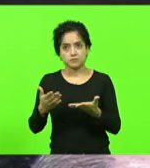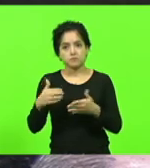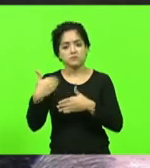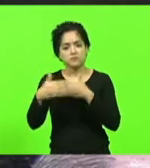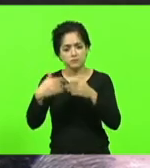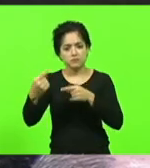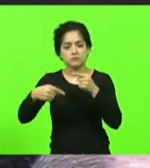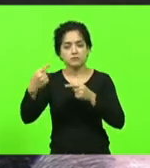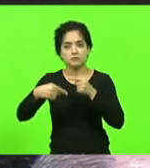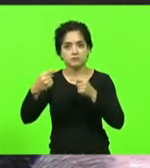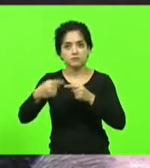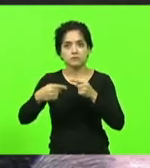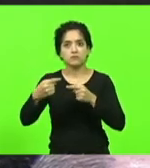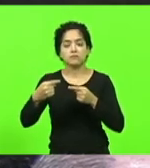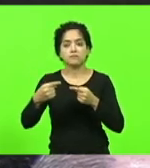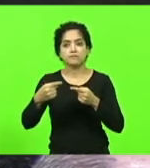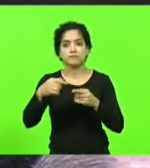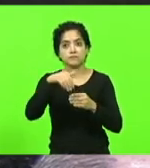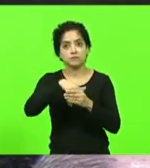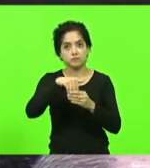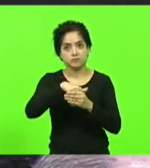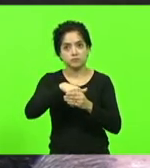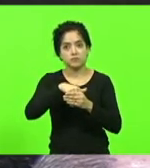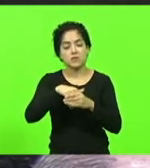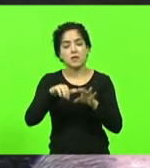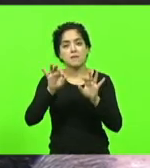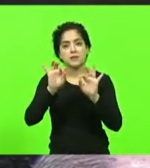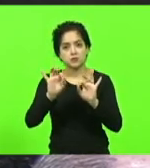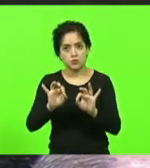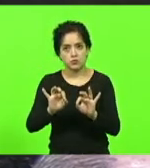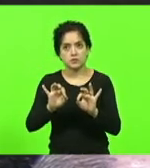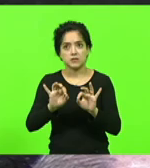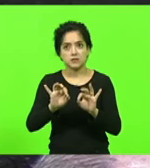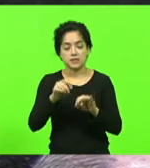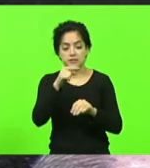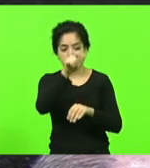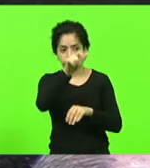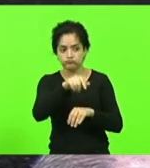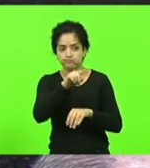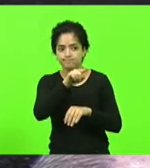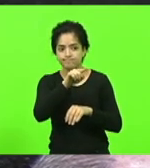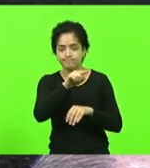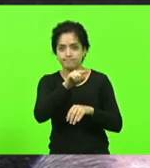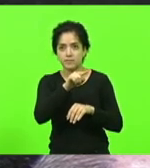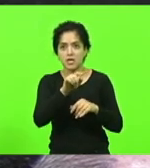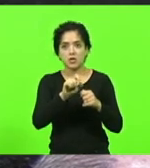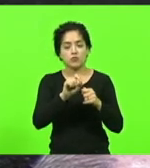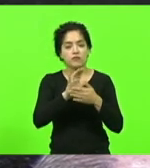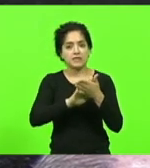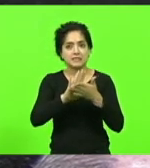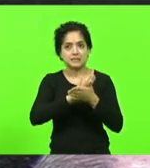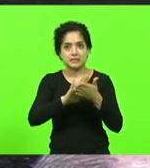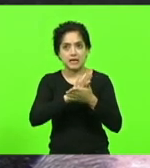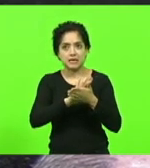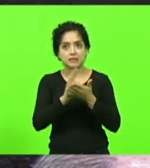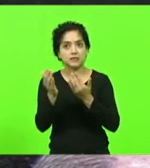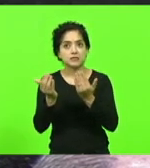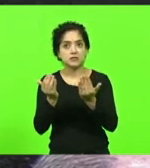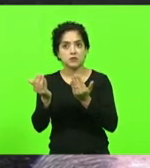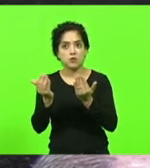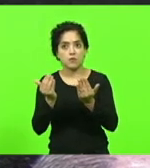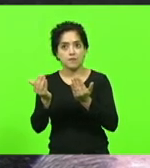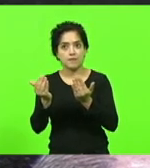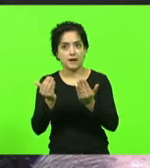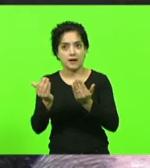debata o mérito na votação mas com certeza o Zé Trovão não fez nada que se compare ao que o senhor